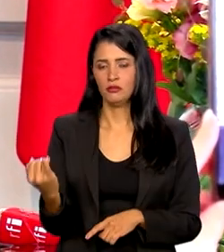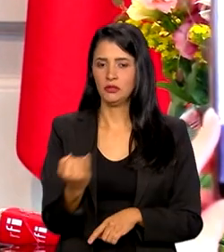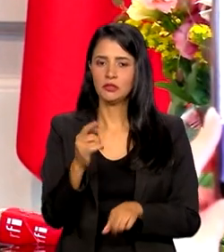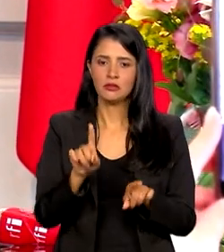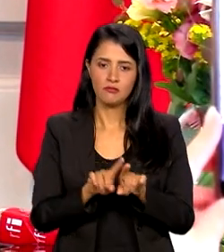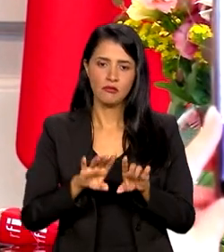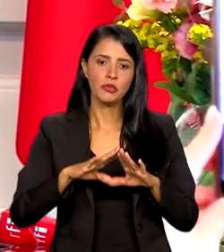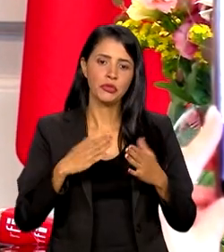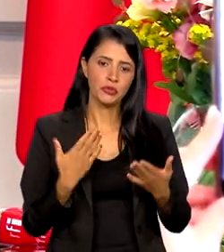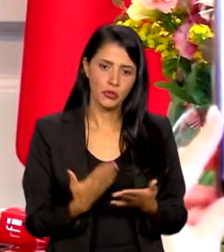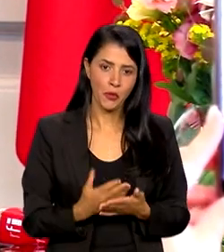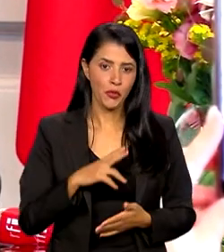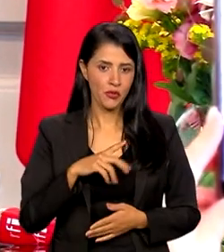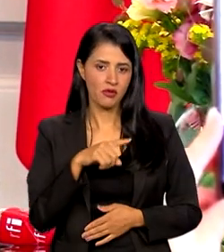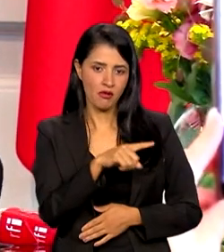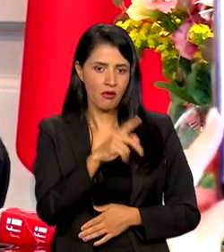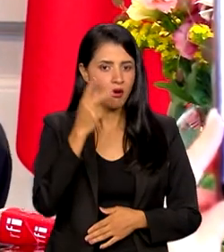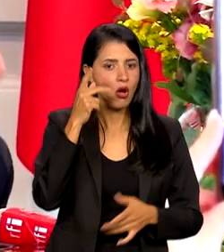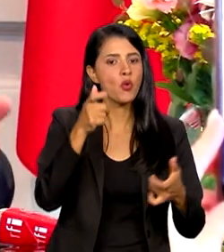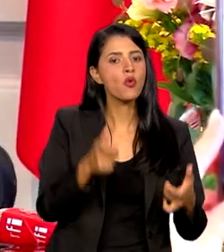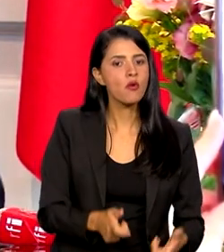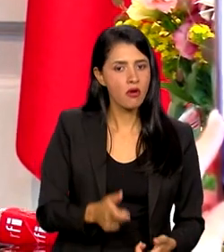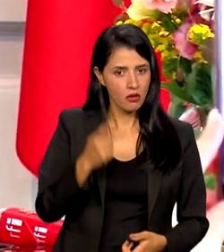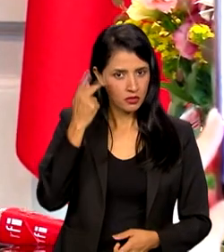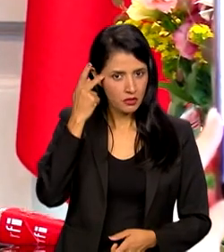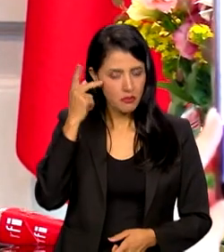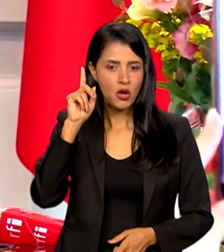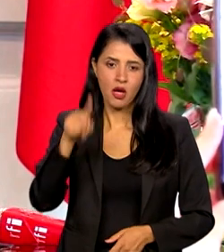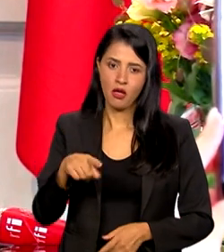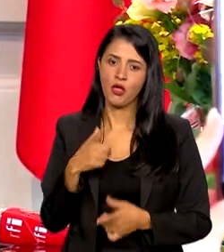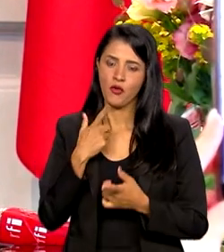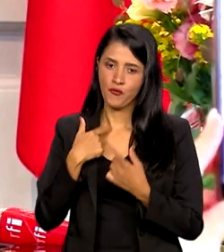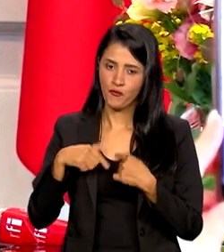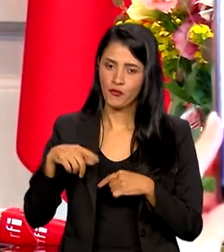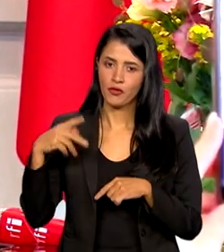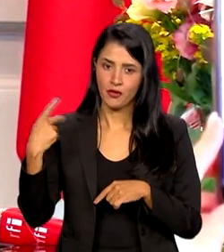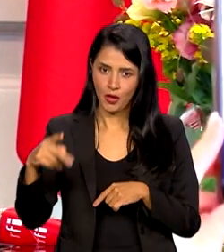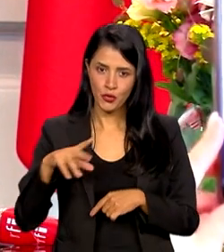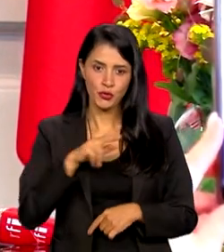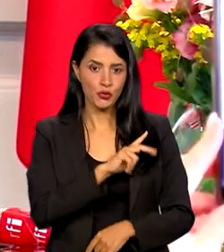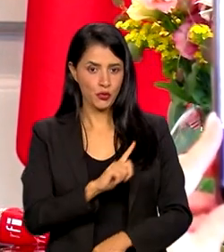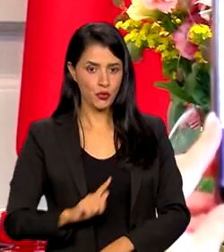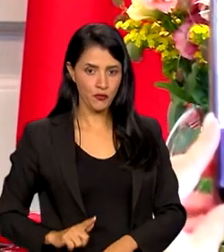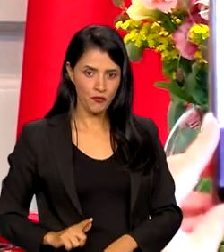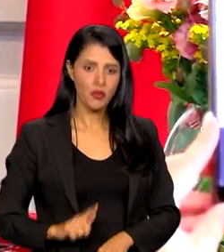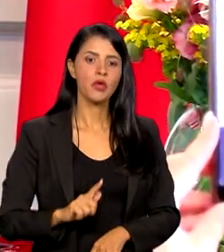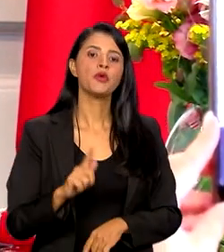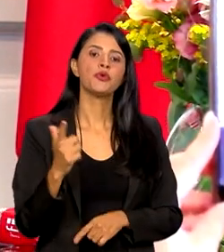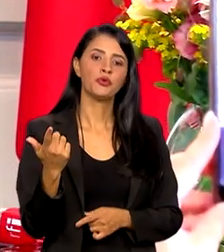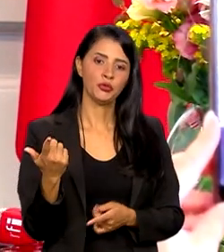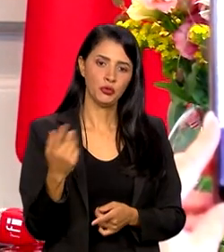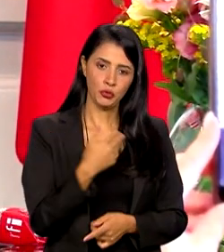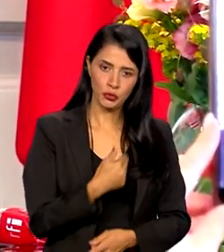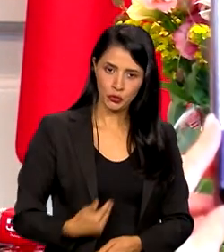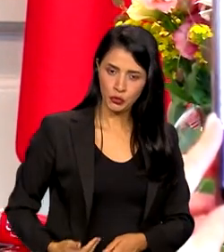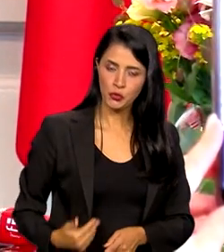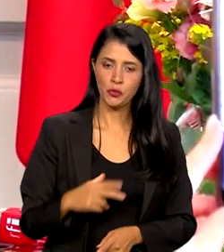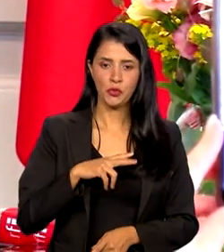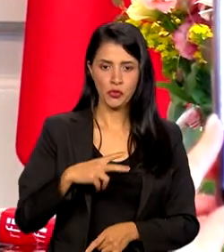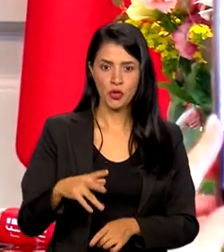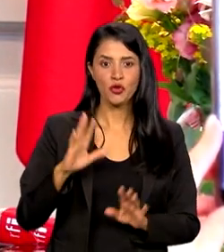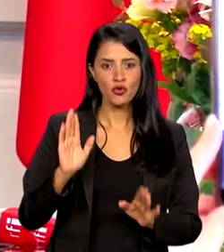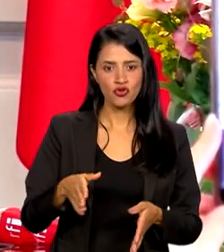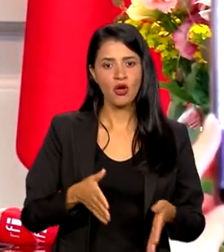portuguesa em São Paulo. Esse era um desejo do governo português. O prédio já tinha sido doado pelo